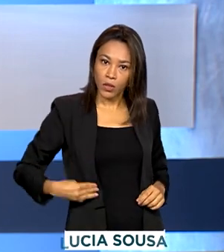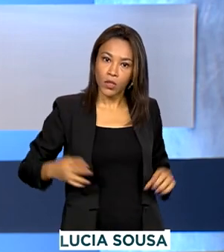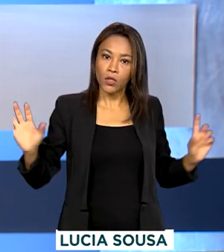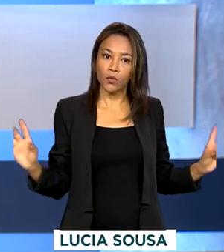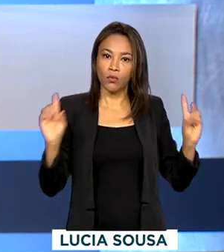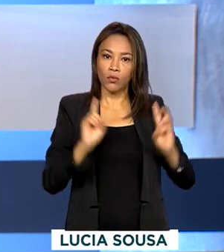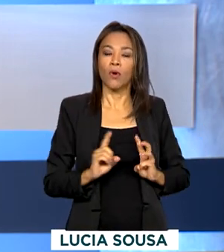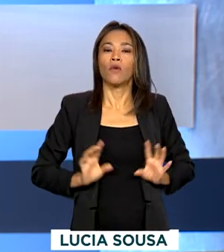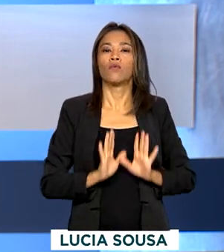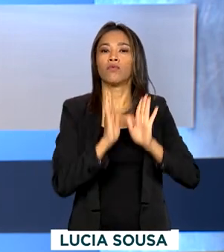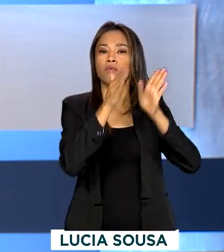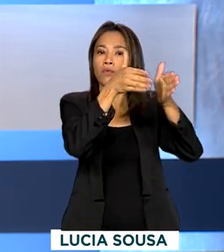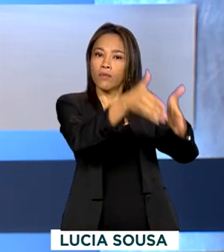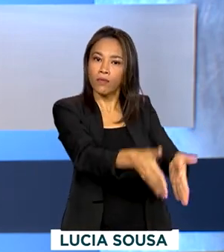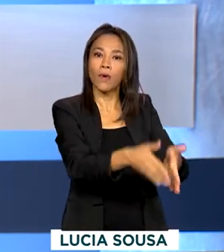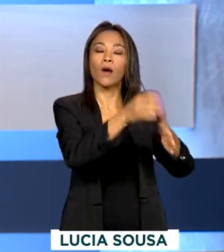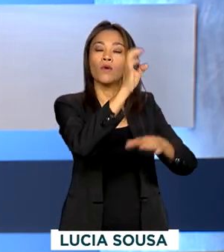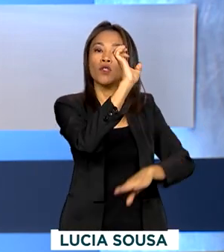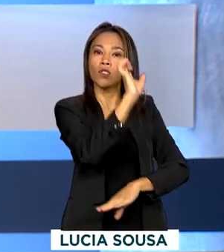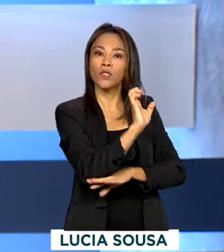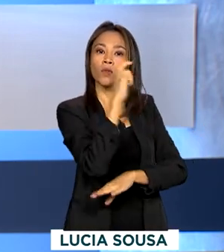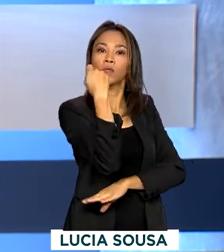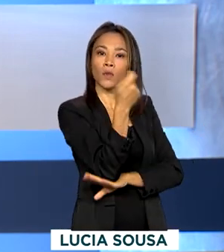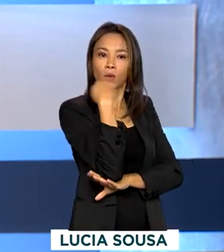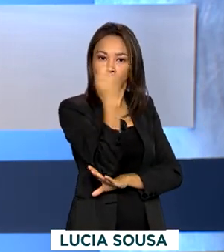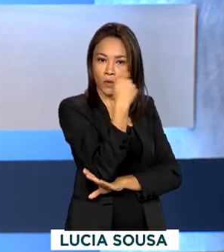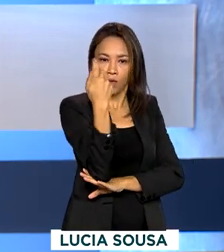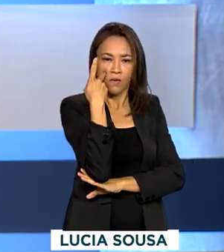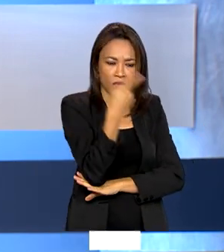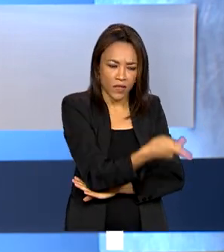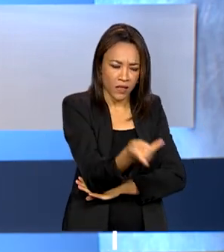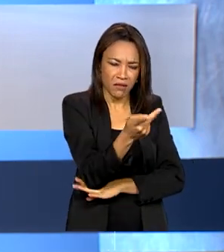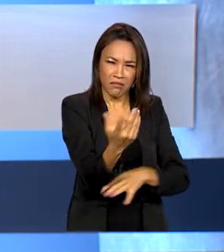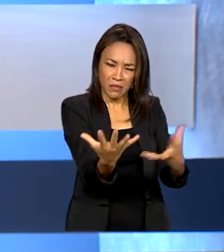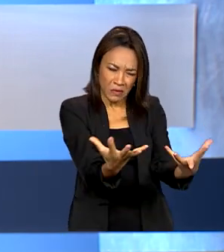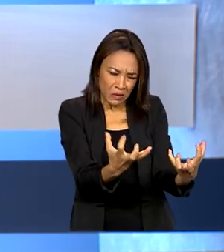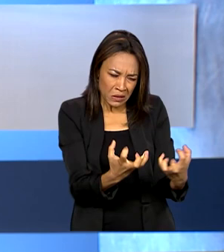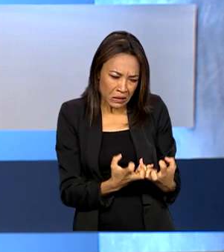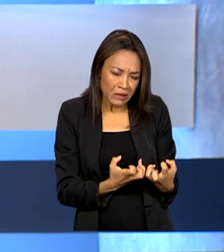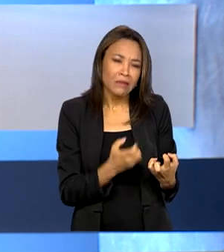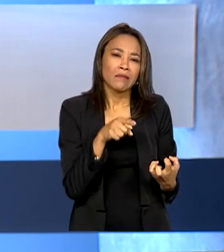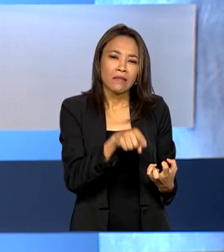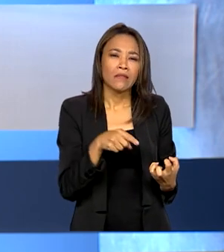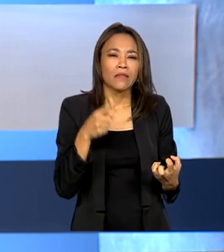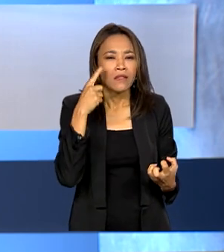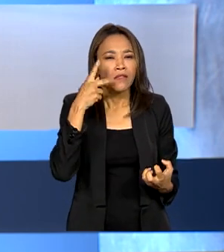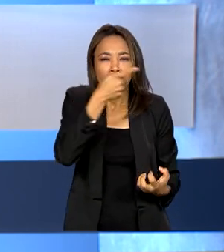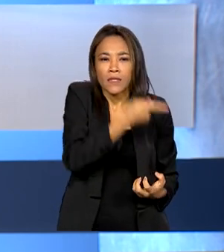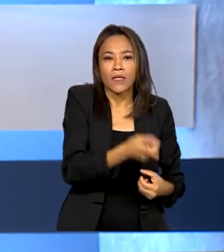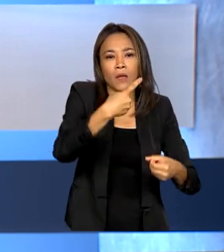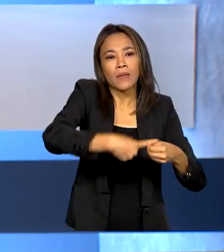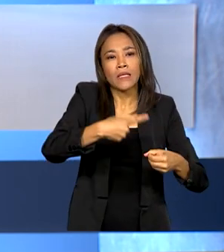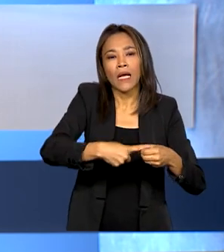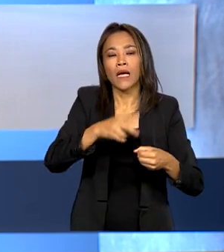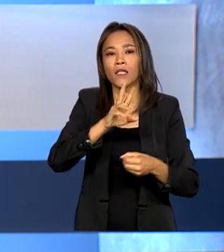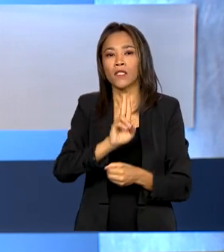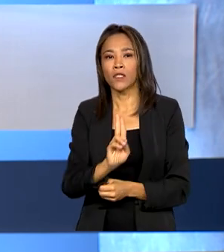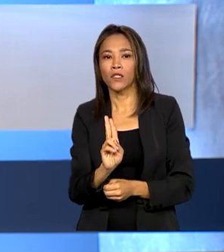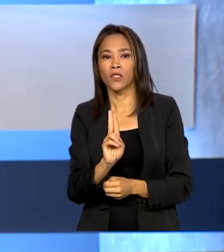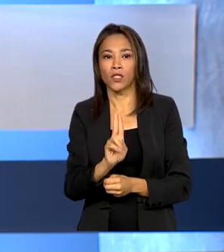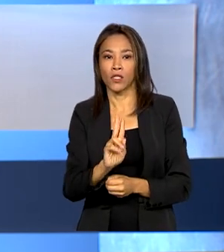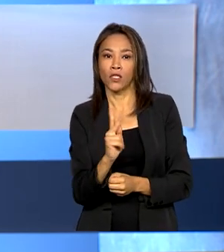-feira visitar áreas atingidas pela estiagem. A comitiva visitará a região de Ulha Negra, uma das mais